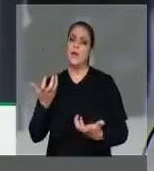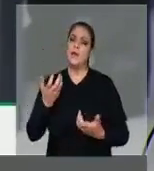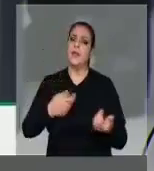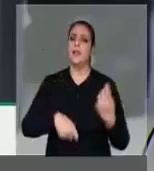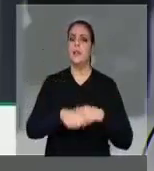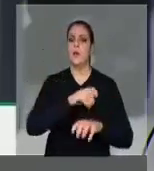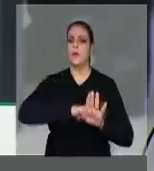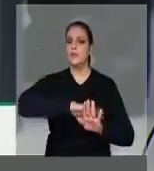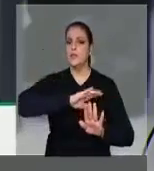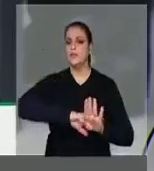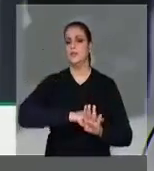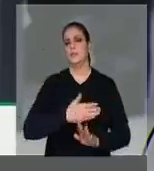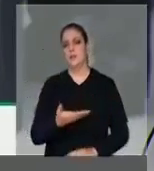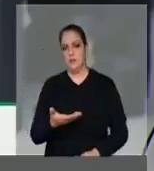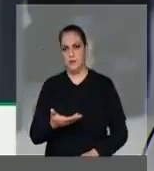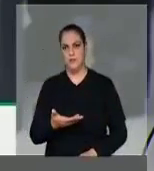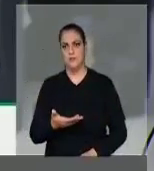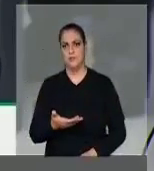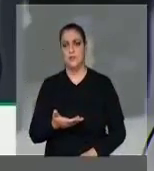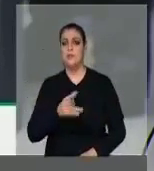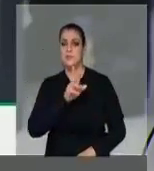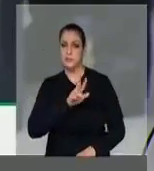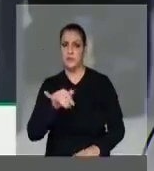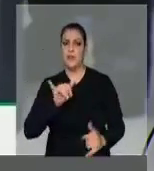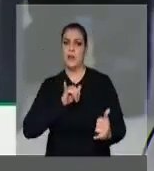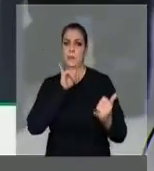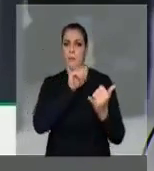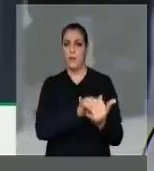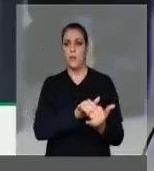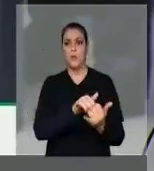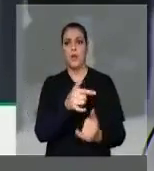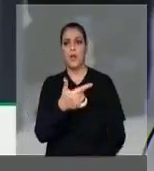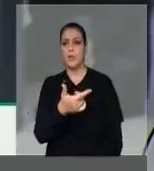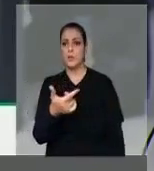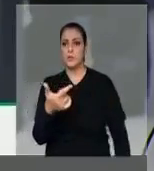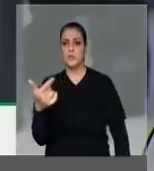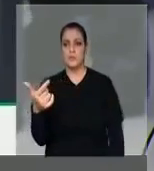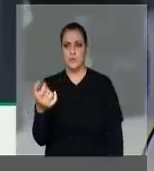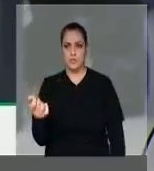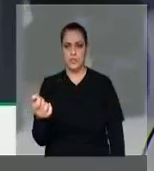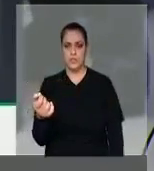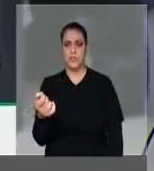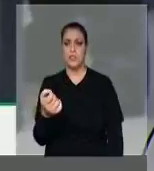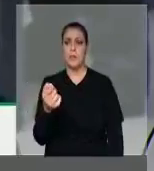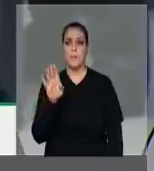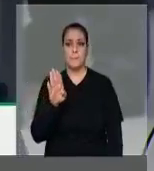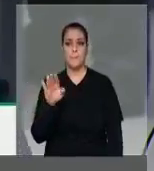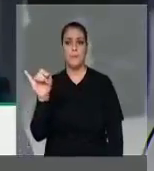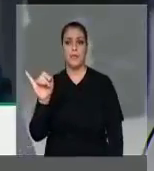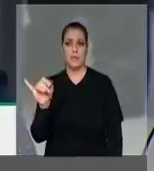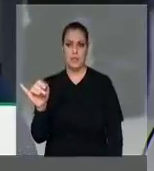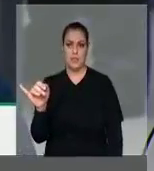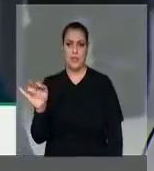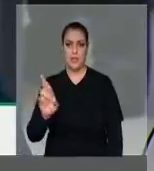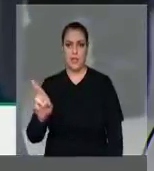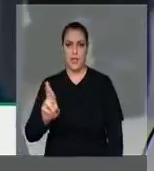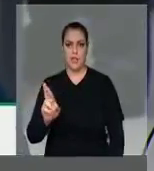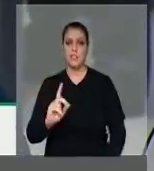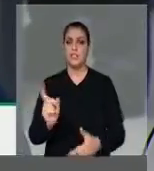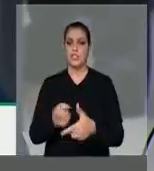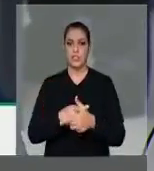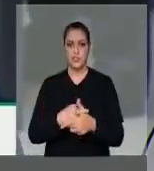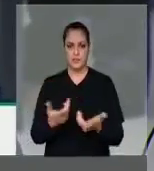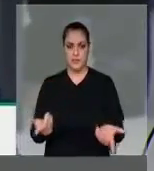com os jornalistas, anixará 220 bilhões de dívidas, pasmem